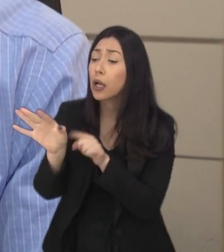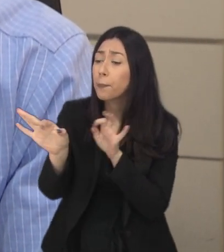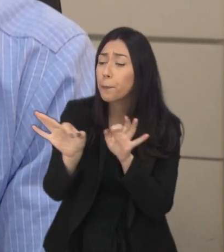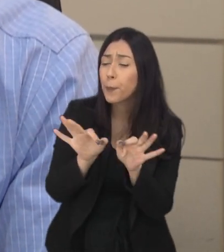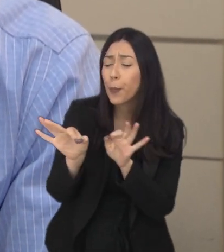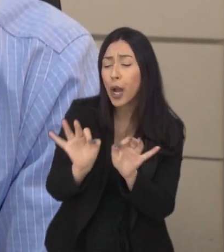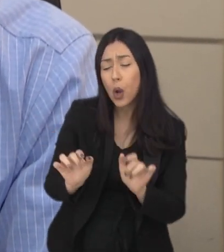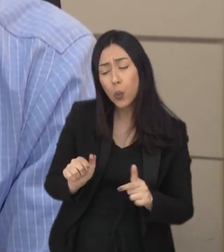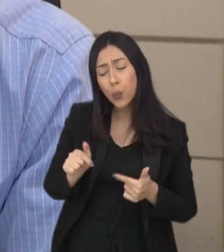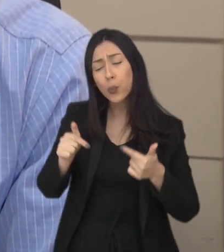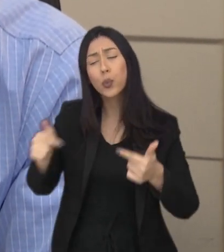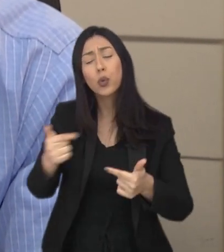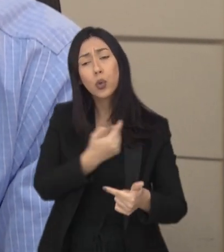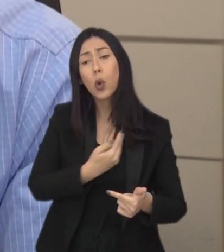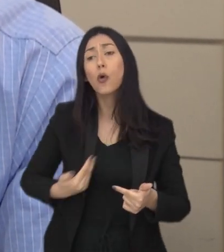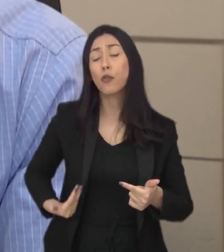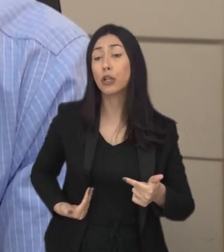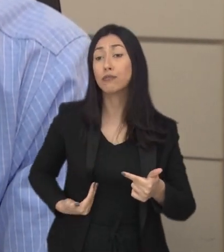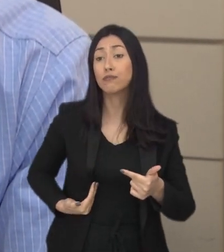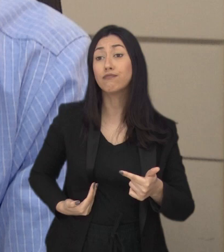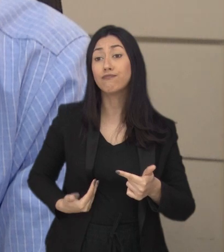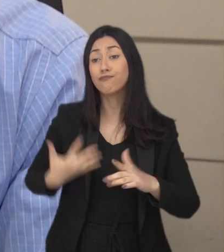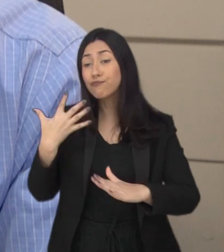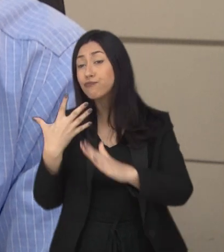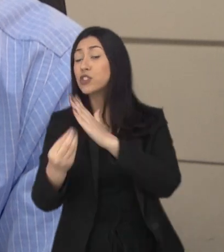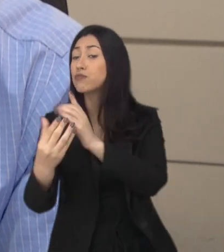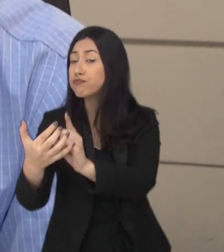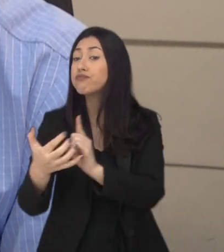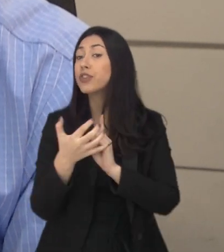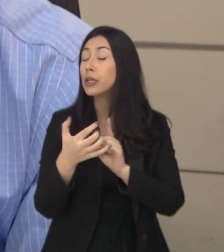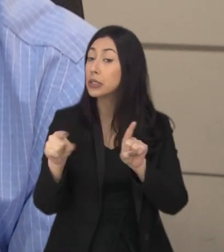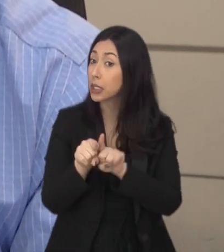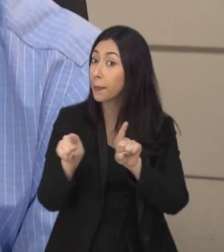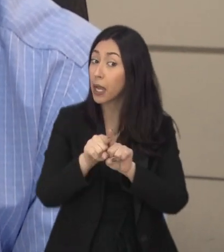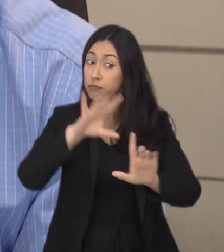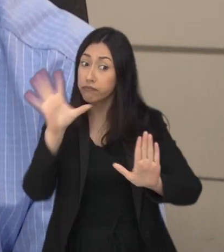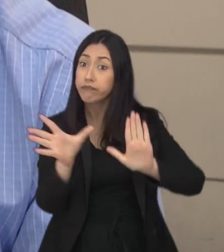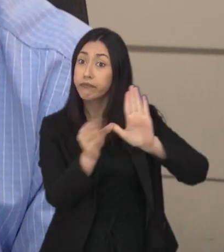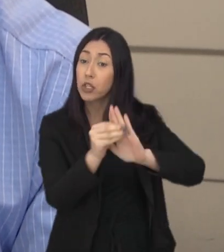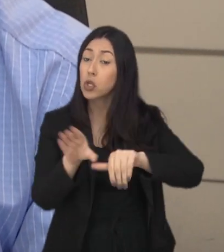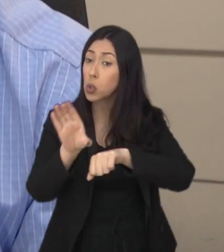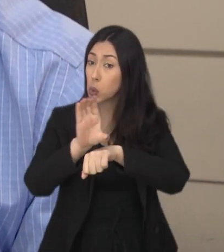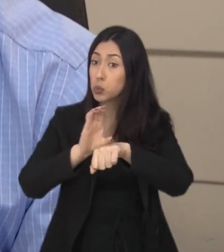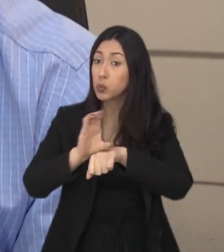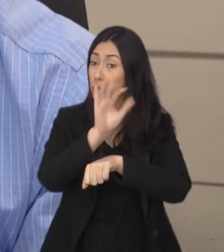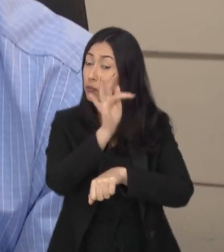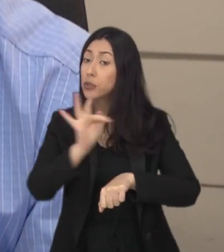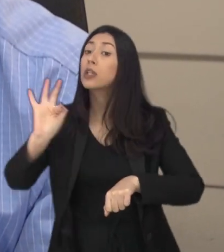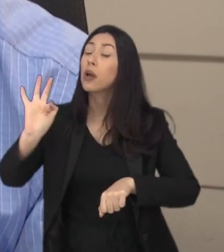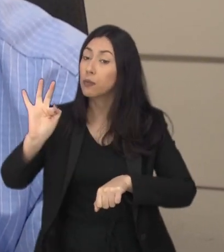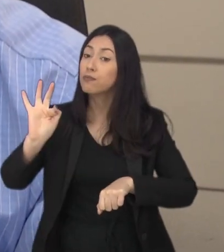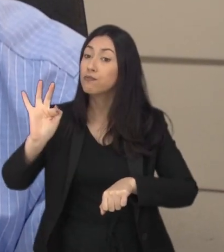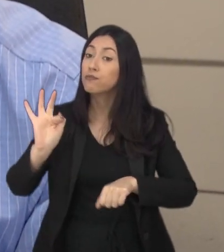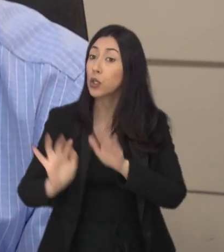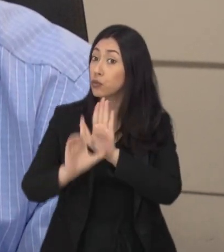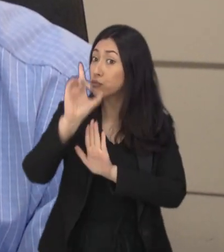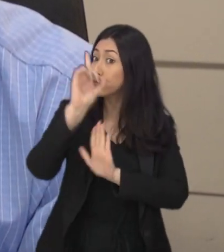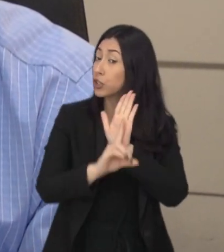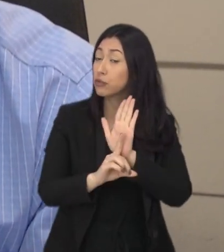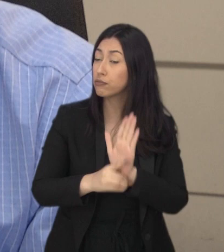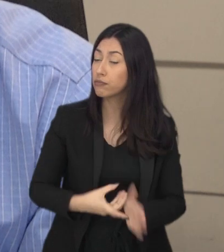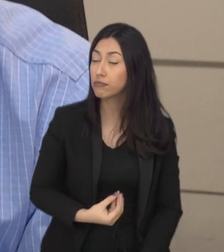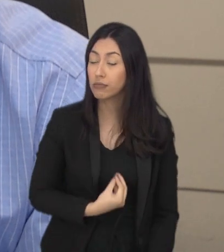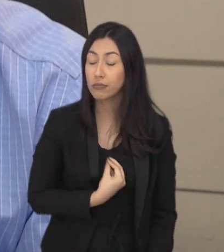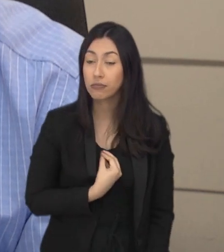questão de políticas públicas voltadas para os refugiados. Inclusive, isso está na Constituição, que é garantir o